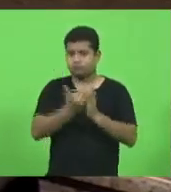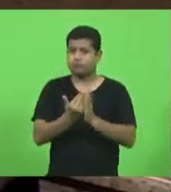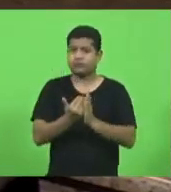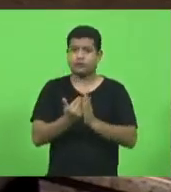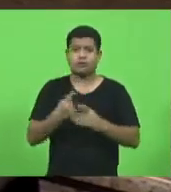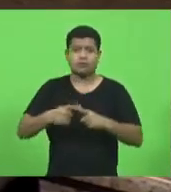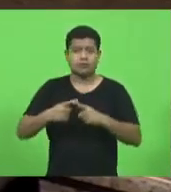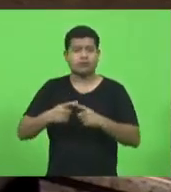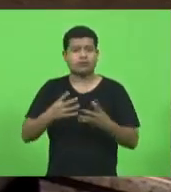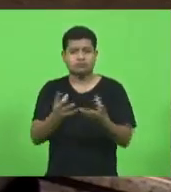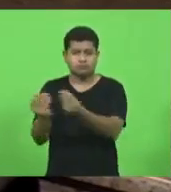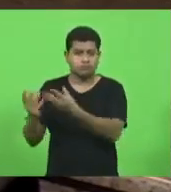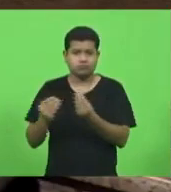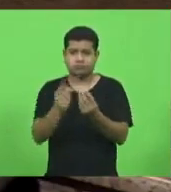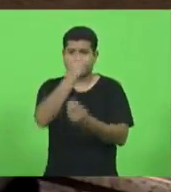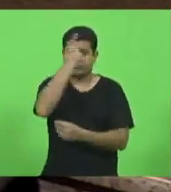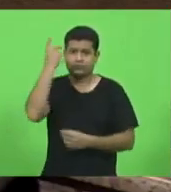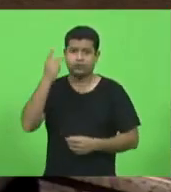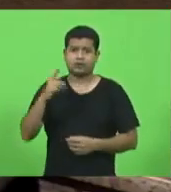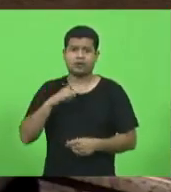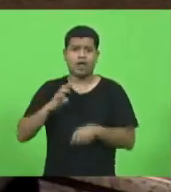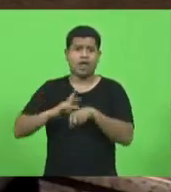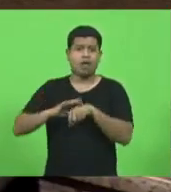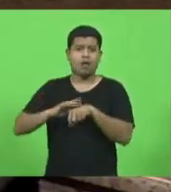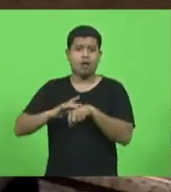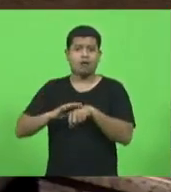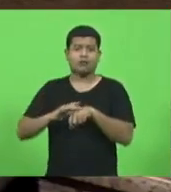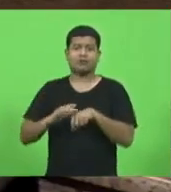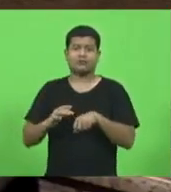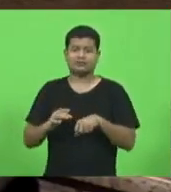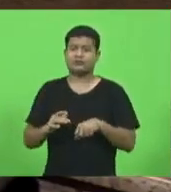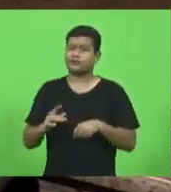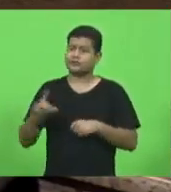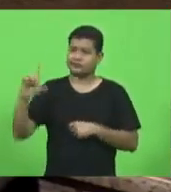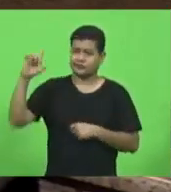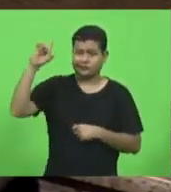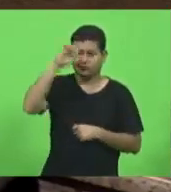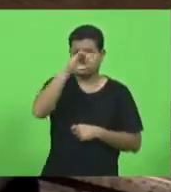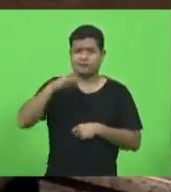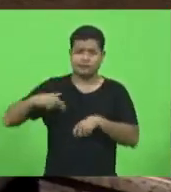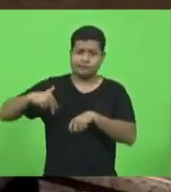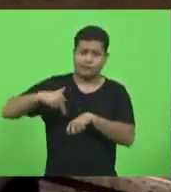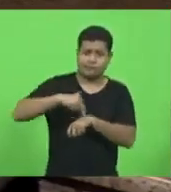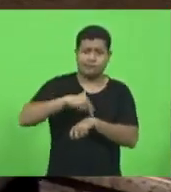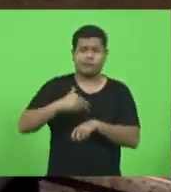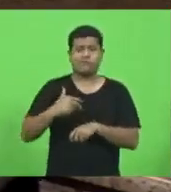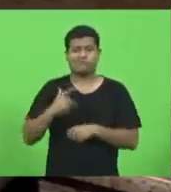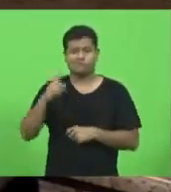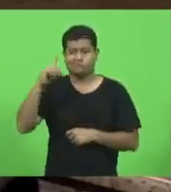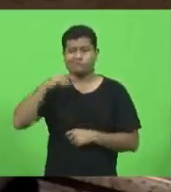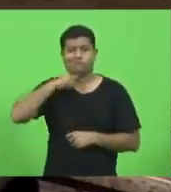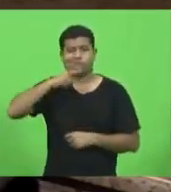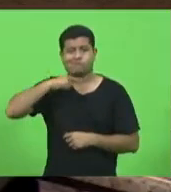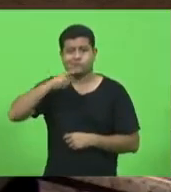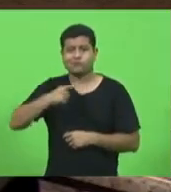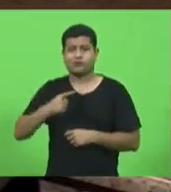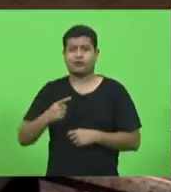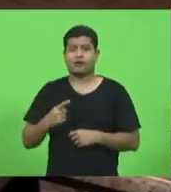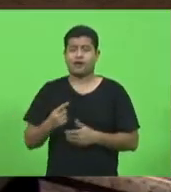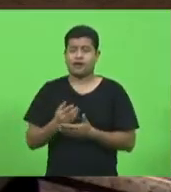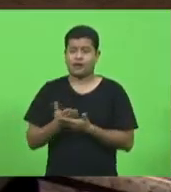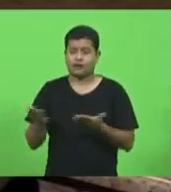muitas pessoas com doenças que comprometem a sua locomoção, ou seja, pessoas incapacitadas,